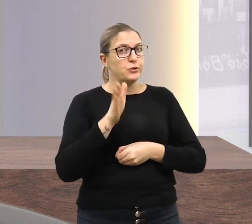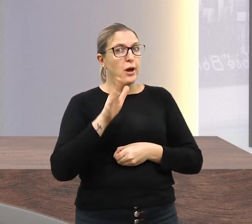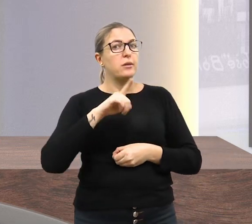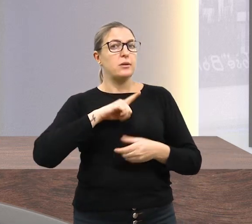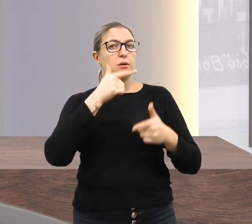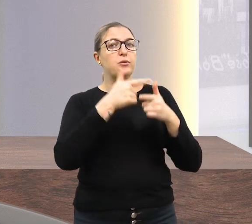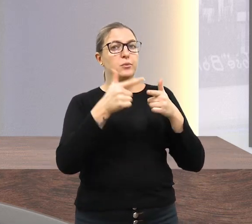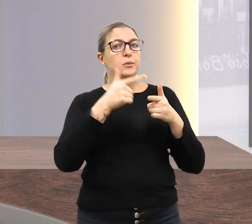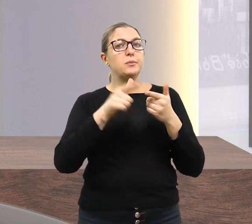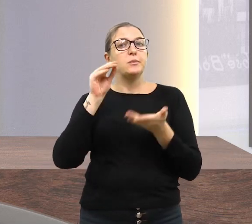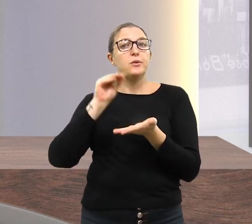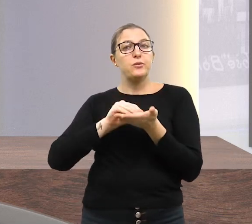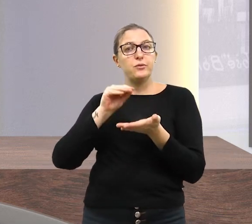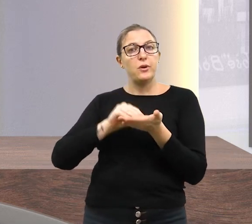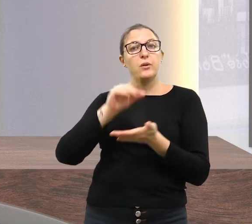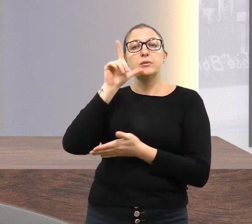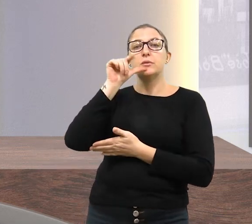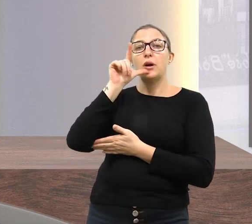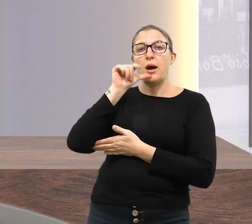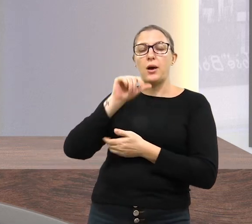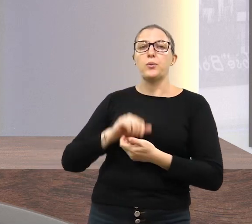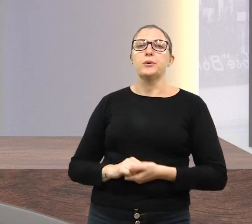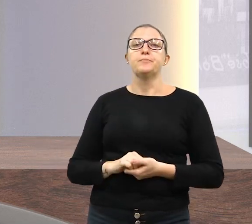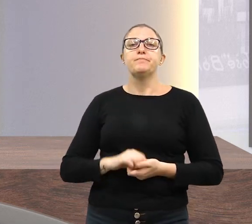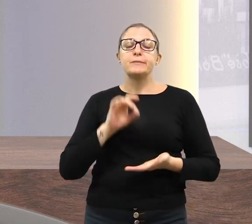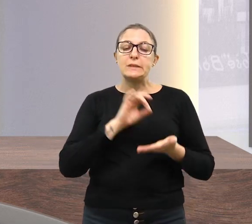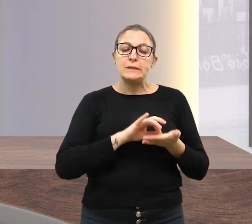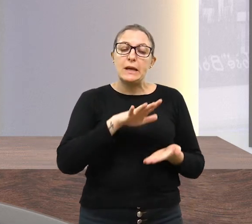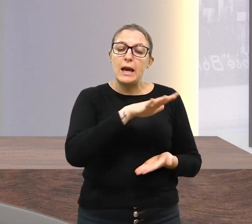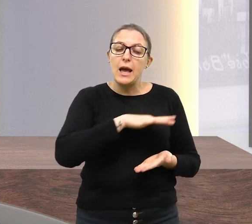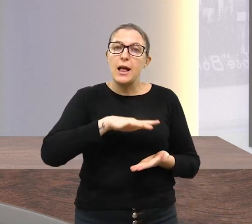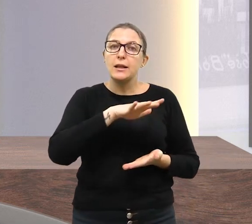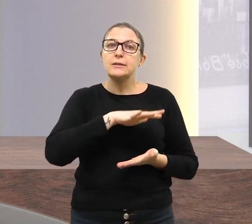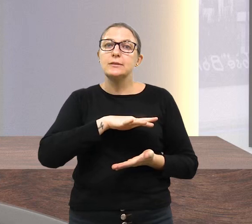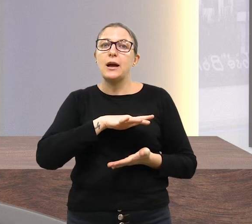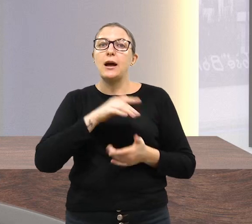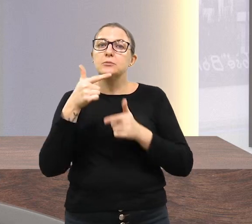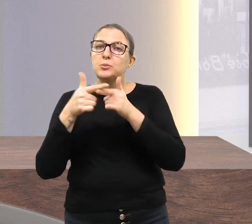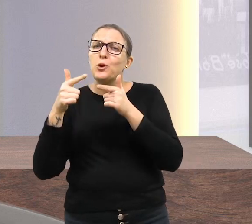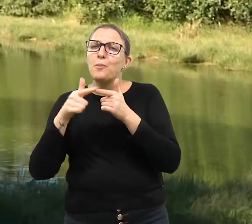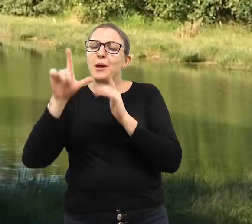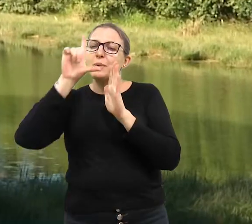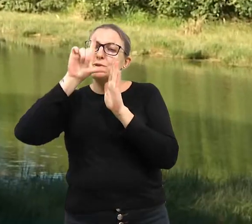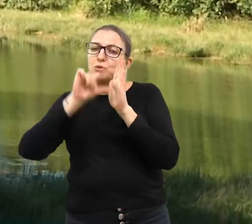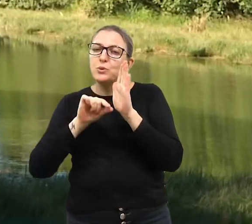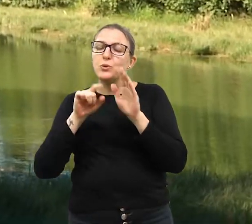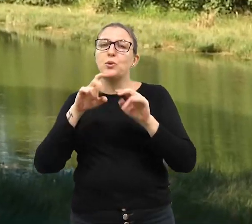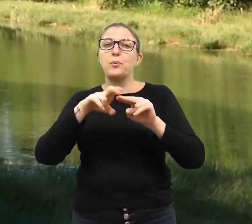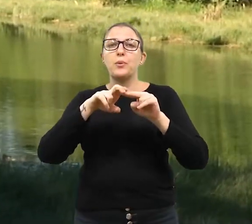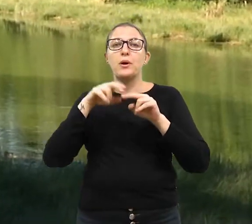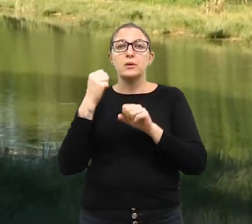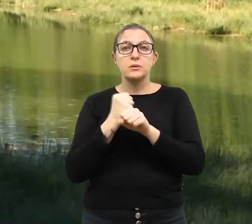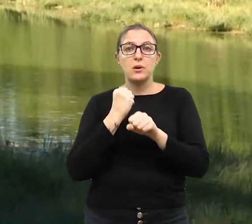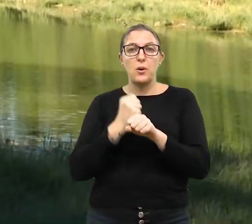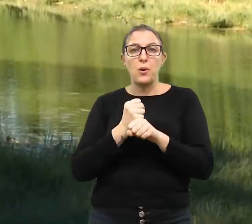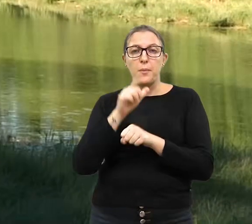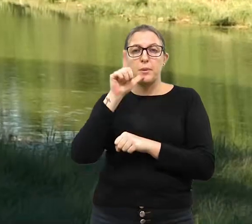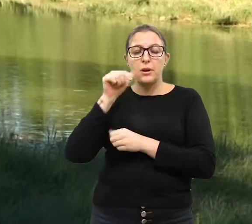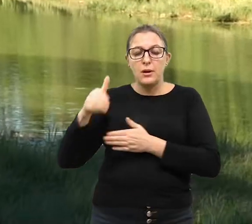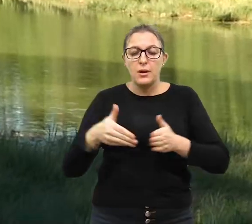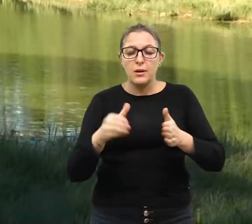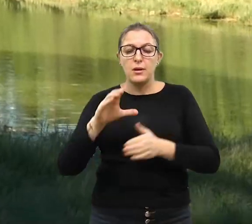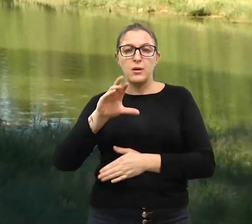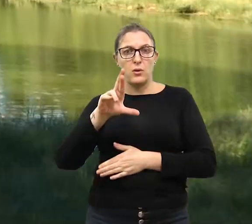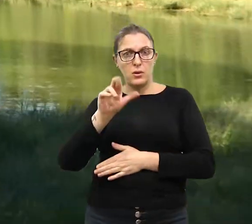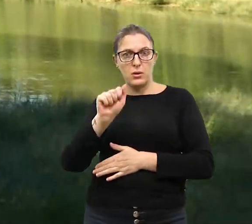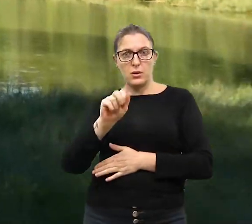racionamentos, uma realidade amenizada pela transposição do rio Cravo. A água que chega até as casas em